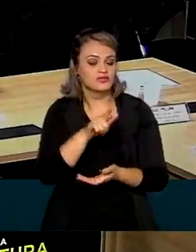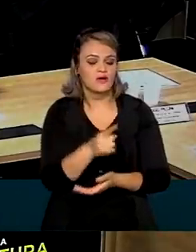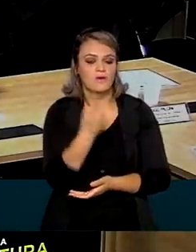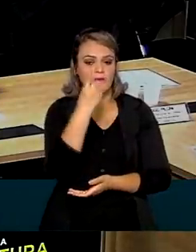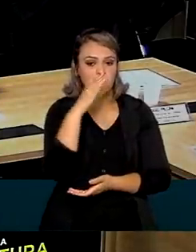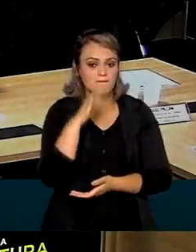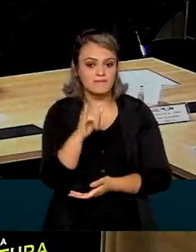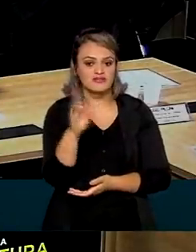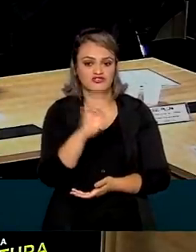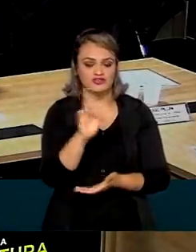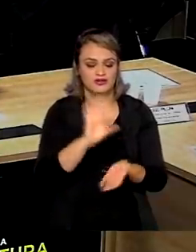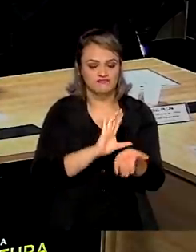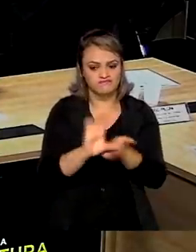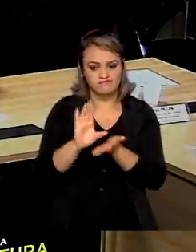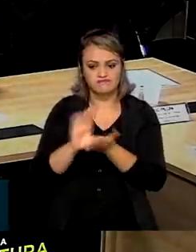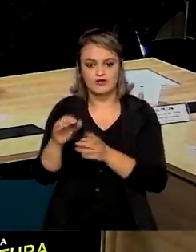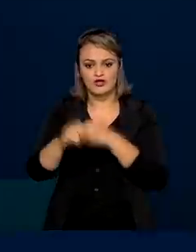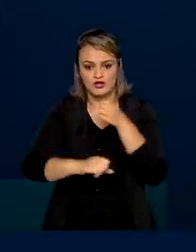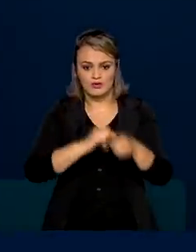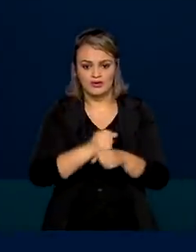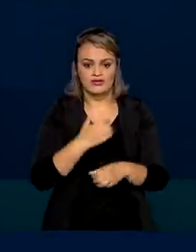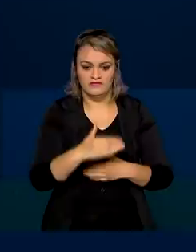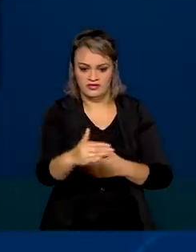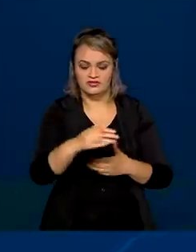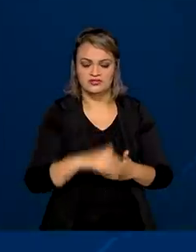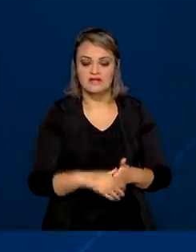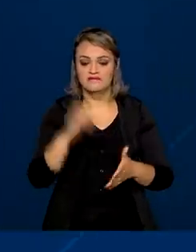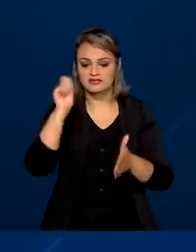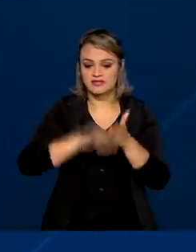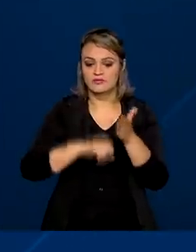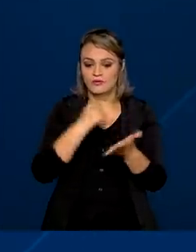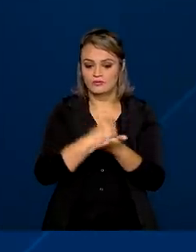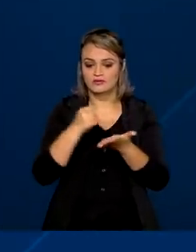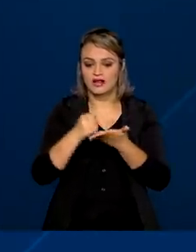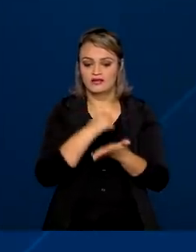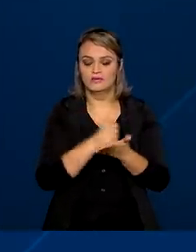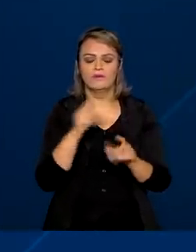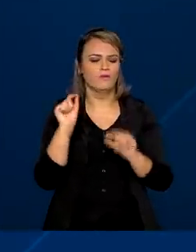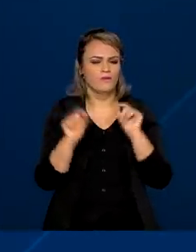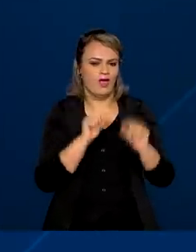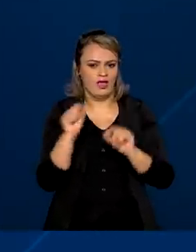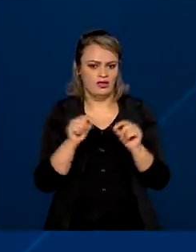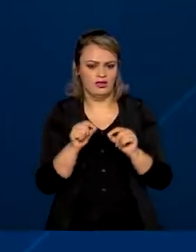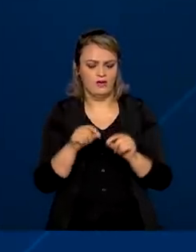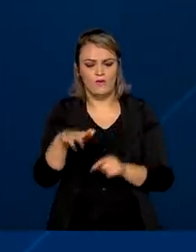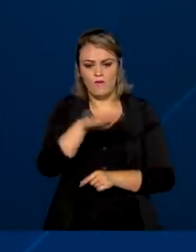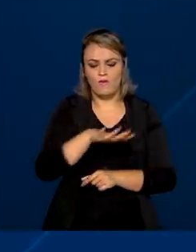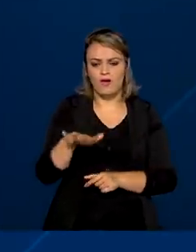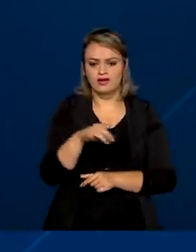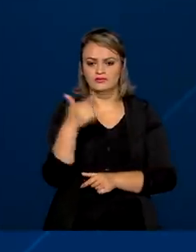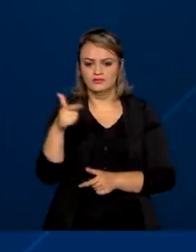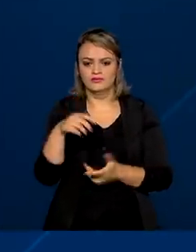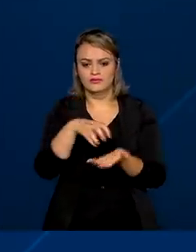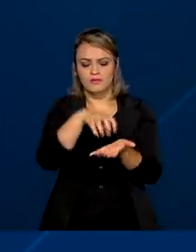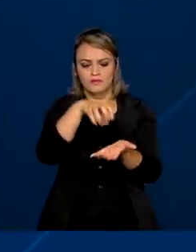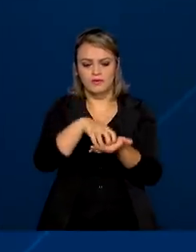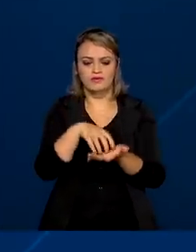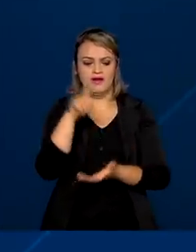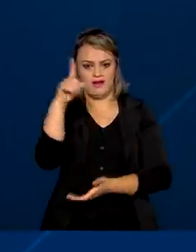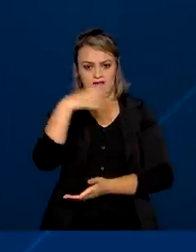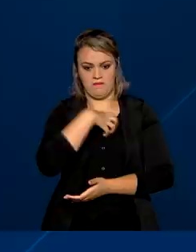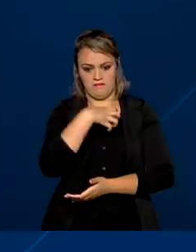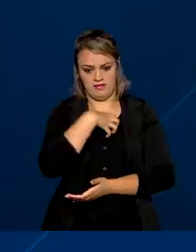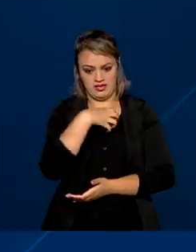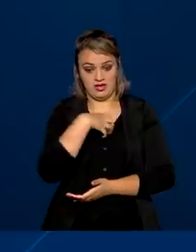reais em investimentos nos próximos anos. Foram assinados contratos de arrendamento de duas áreas no porto de Aratu, na